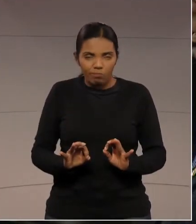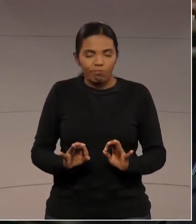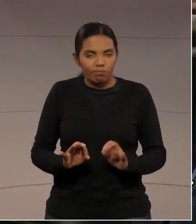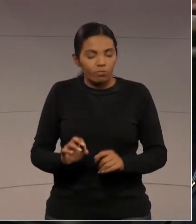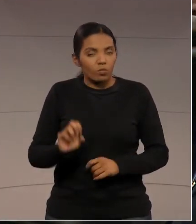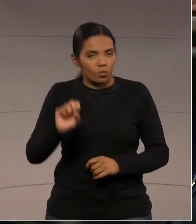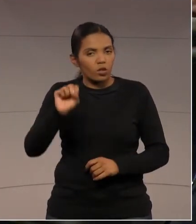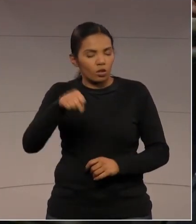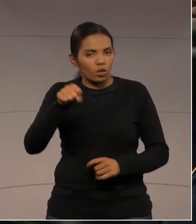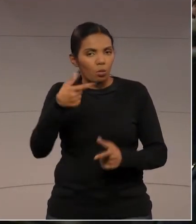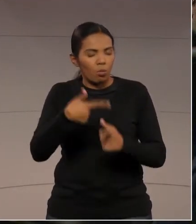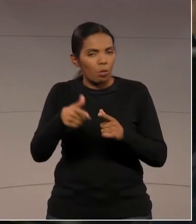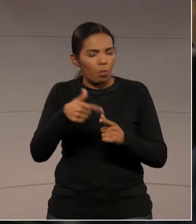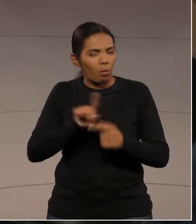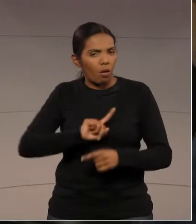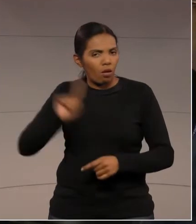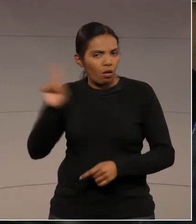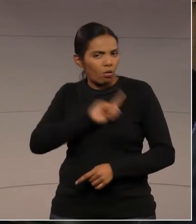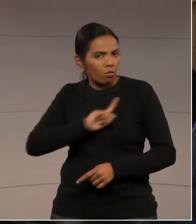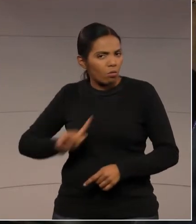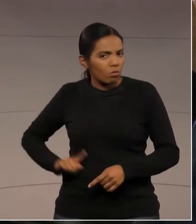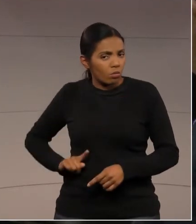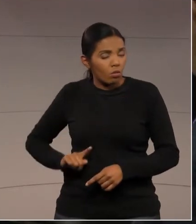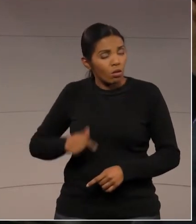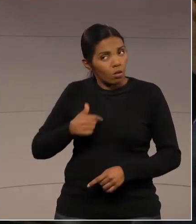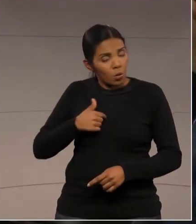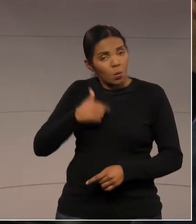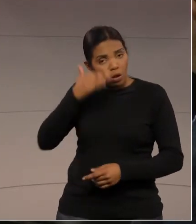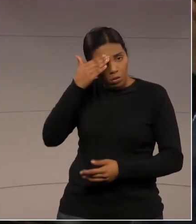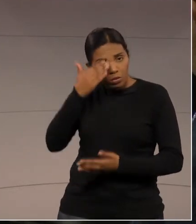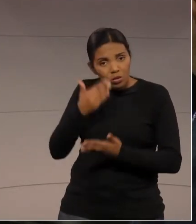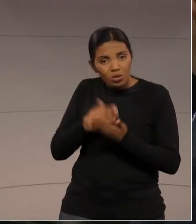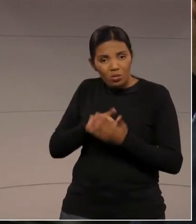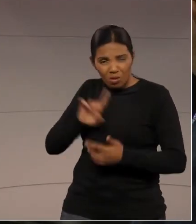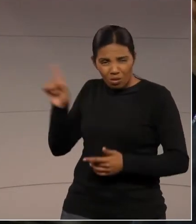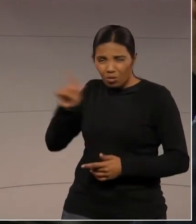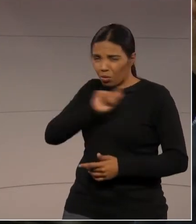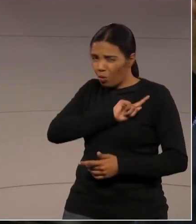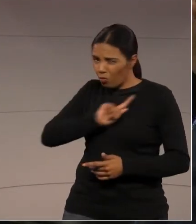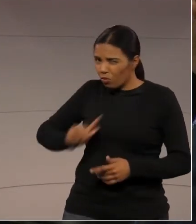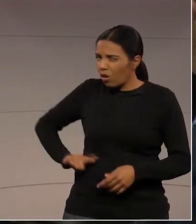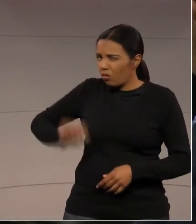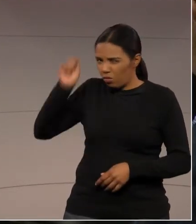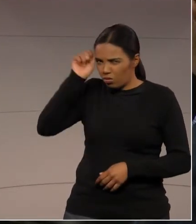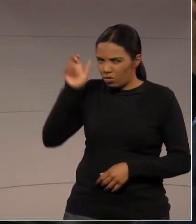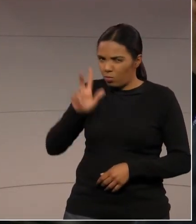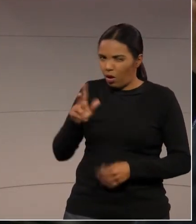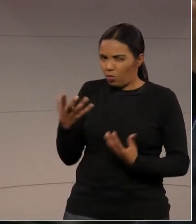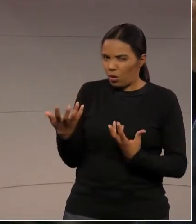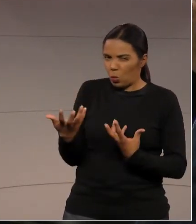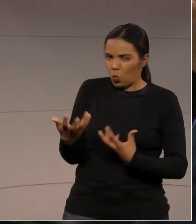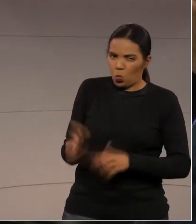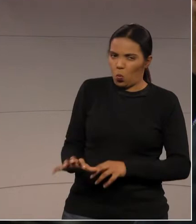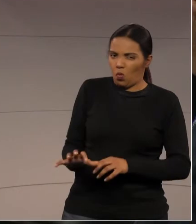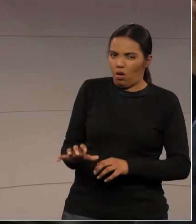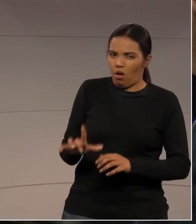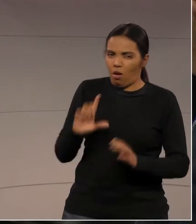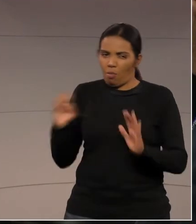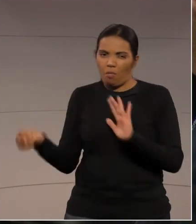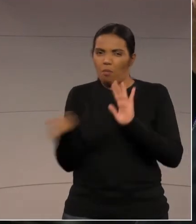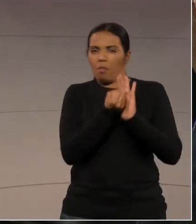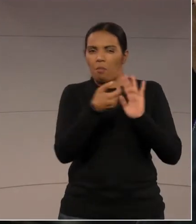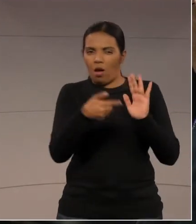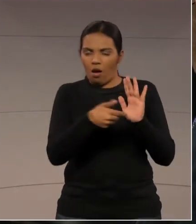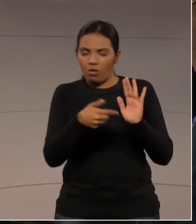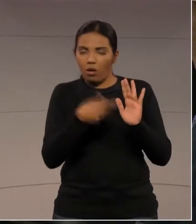sim, do governo atual. Eu creio que o governador, ele não quer carregar essa bandeira de que um governo que foi tirado